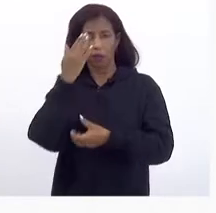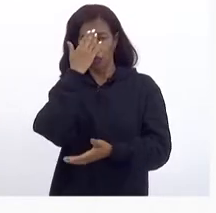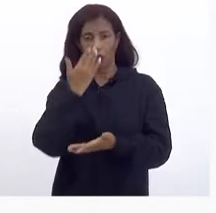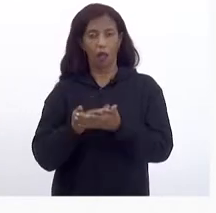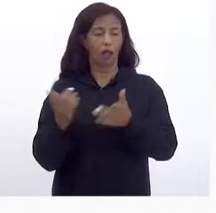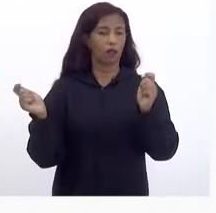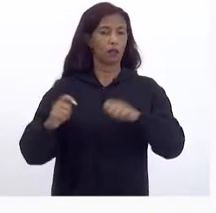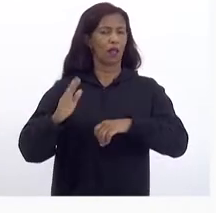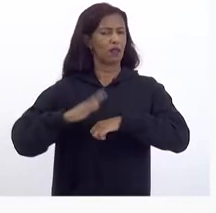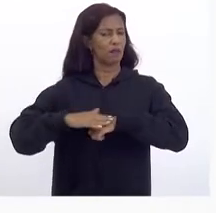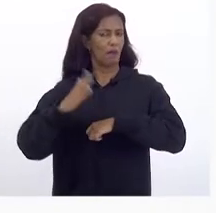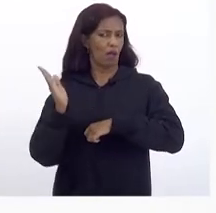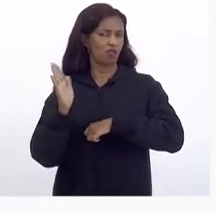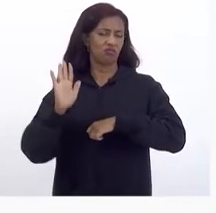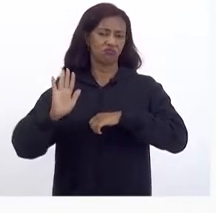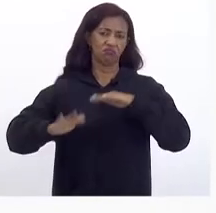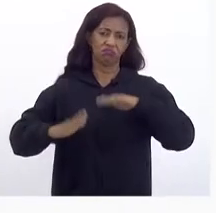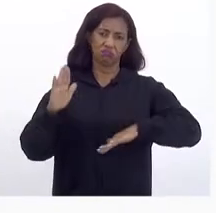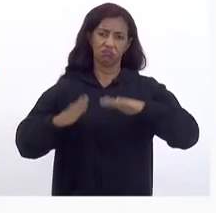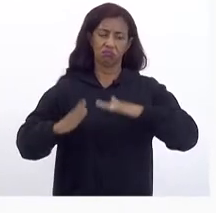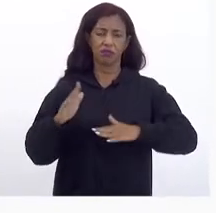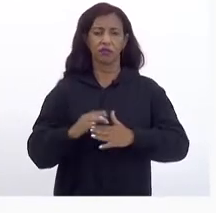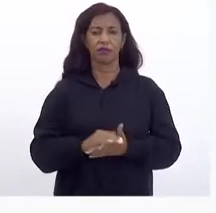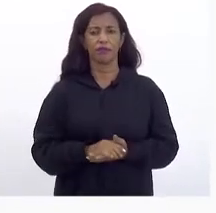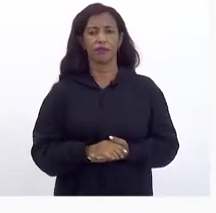possa Dar até mais E